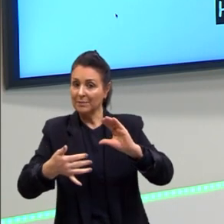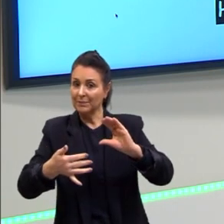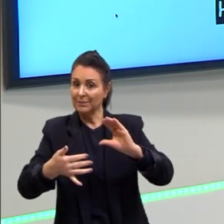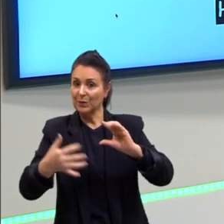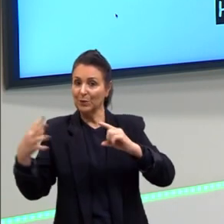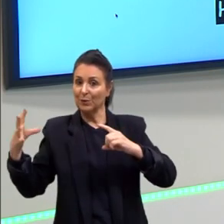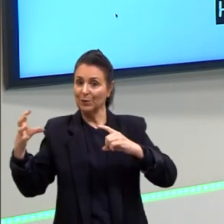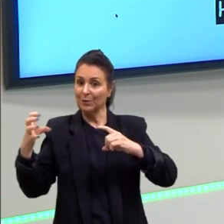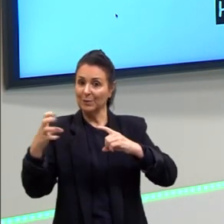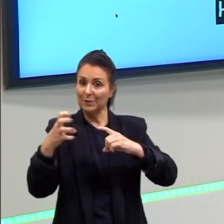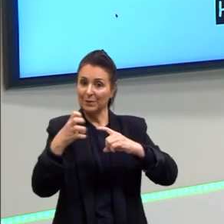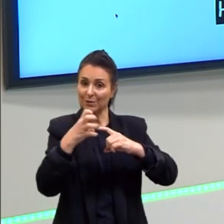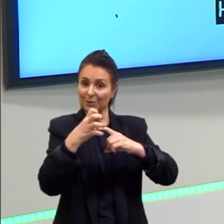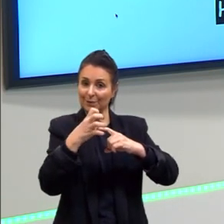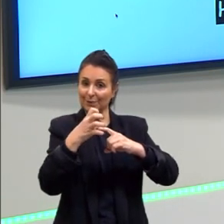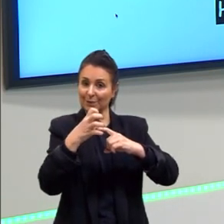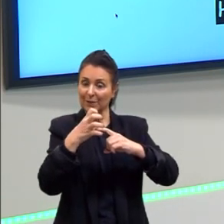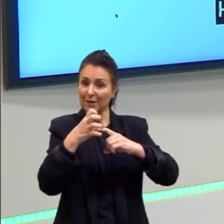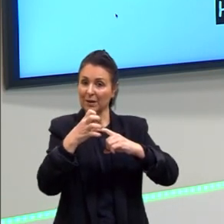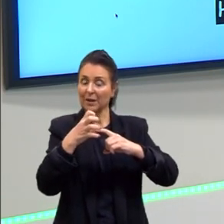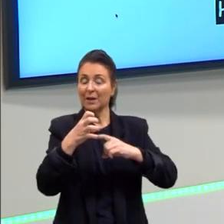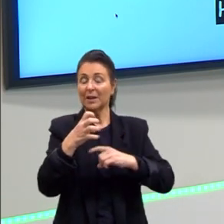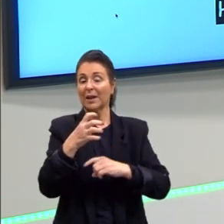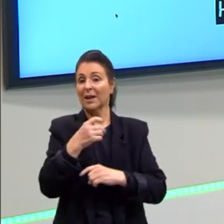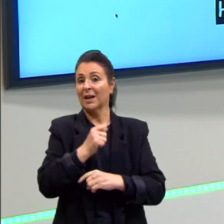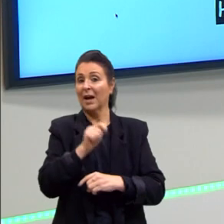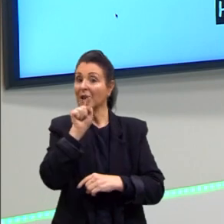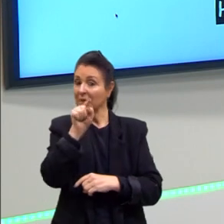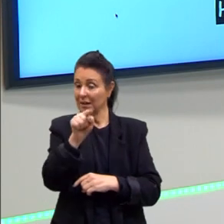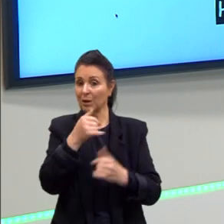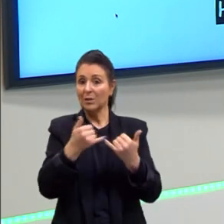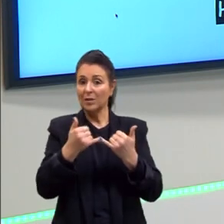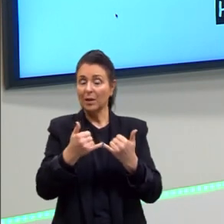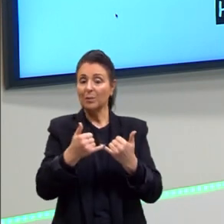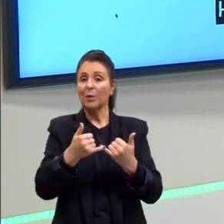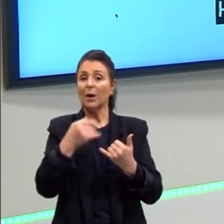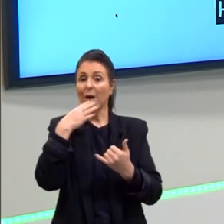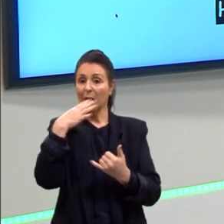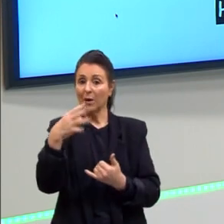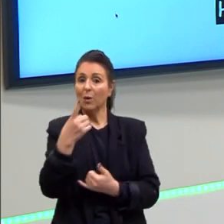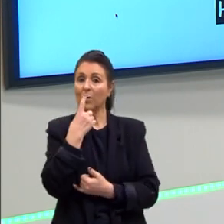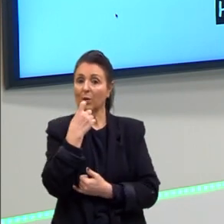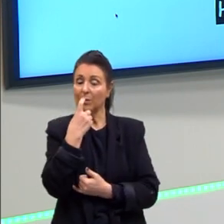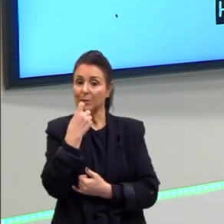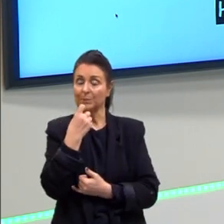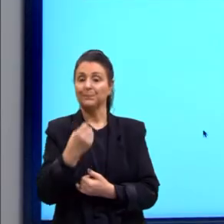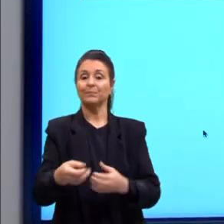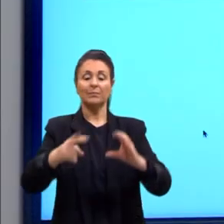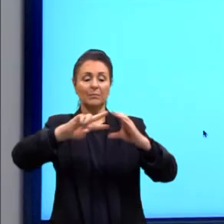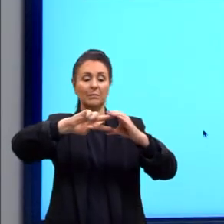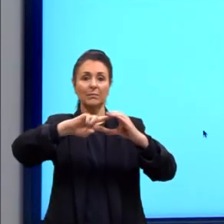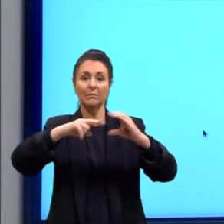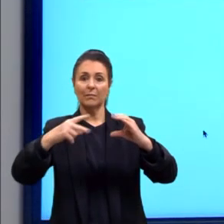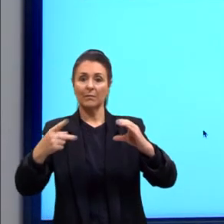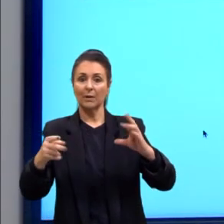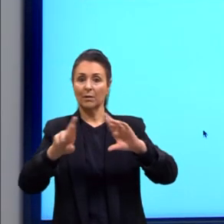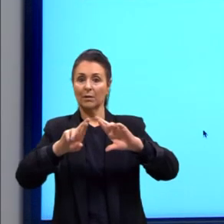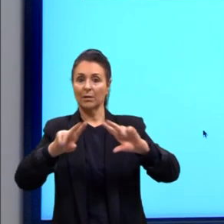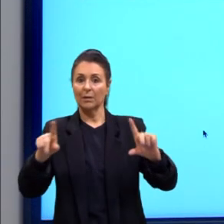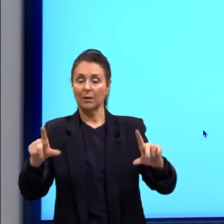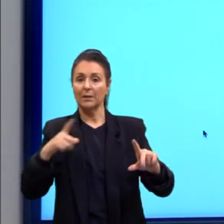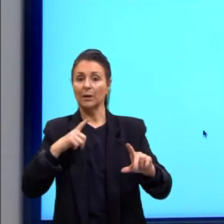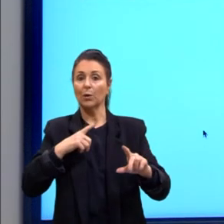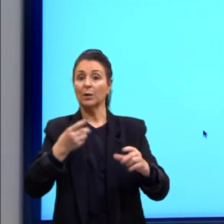dominante, que no caso aqui é a cor vermelha. Os héterozigotos são aqueles formados por dois